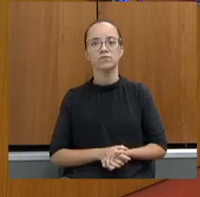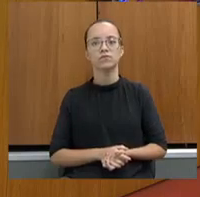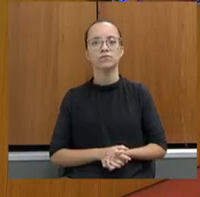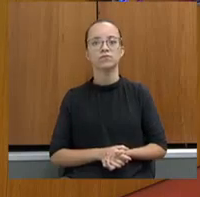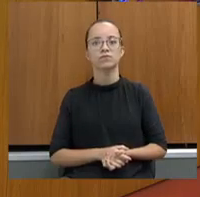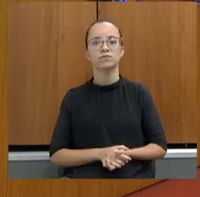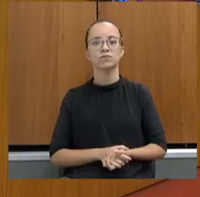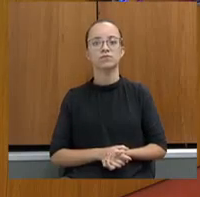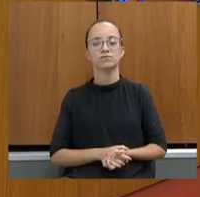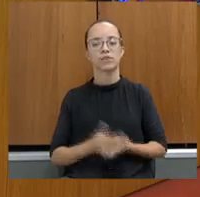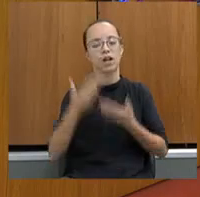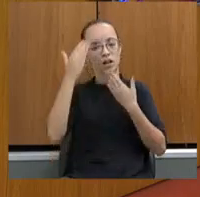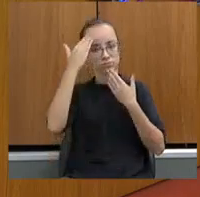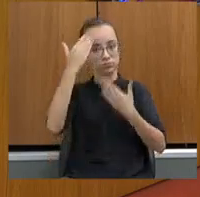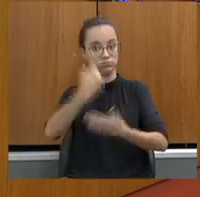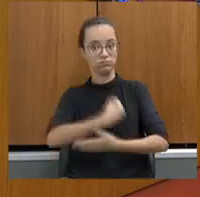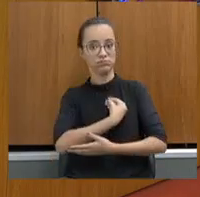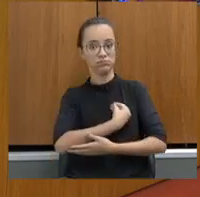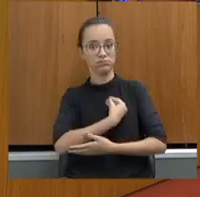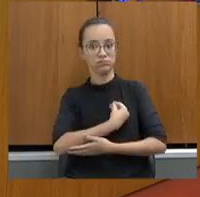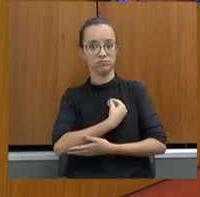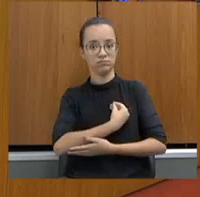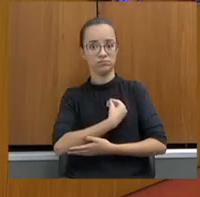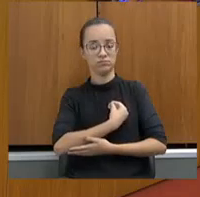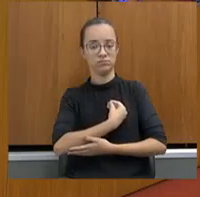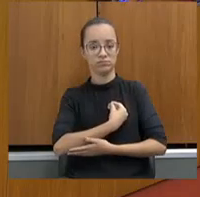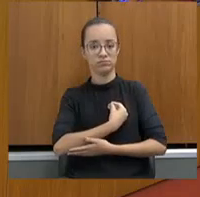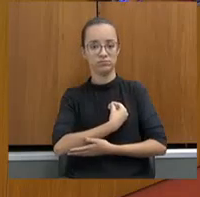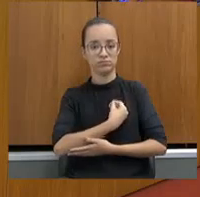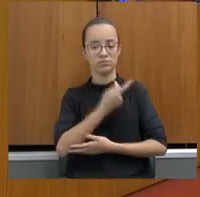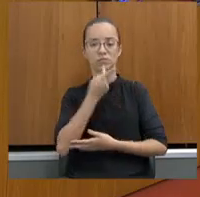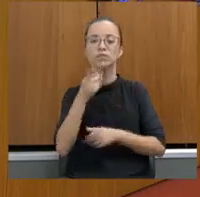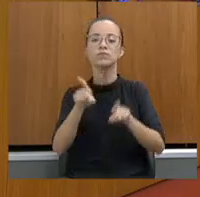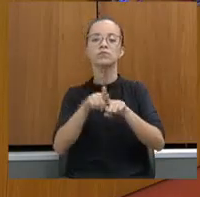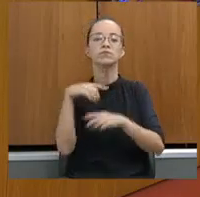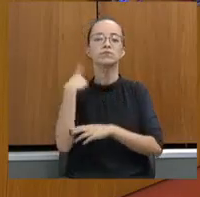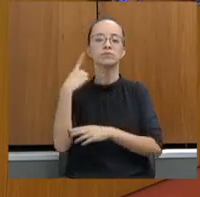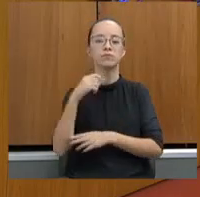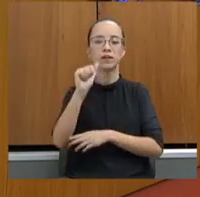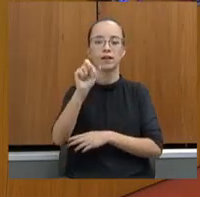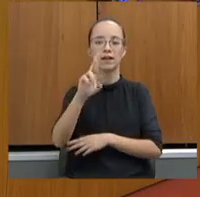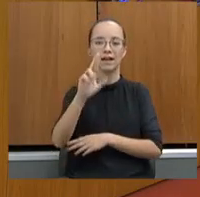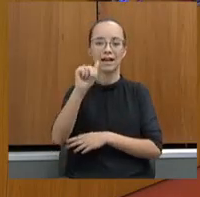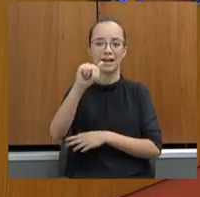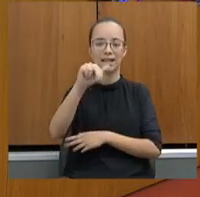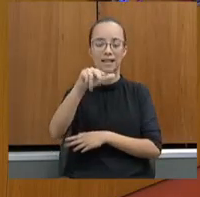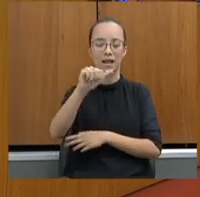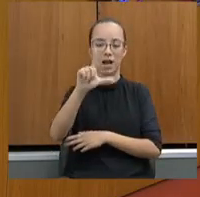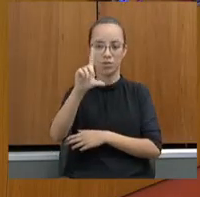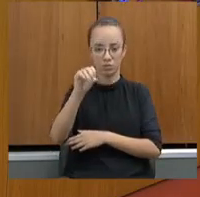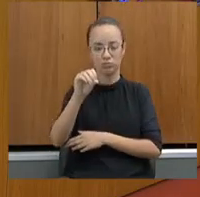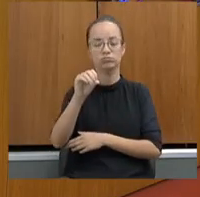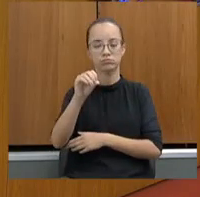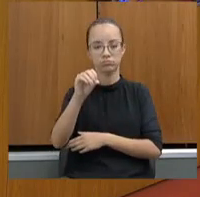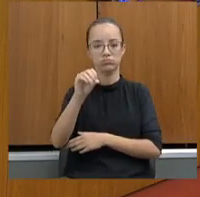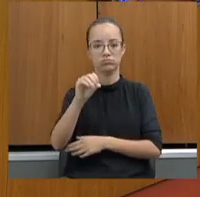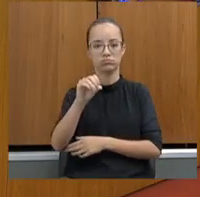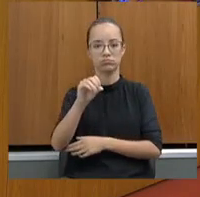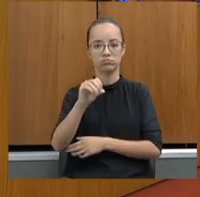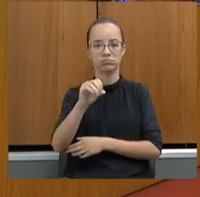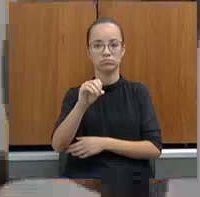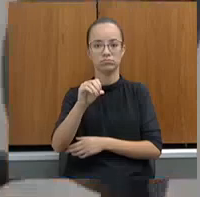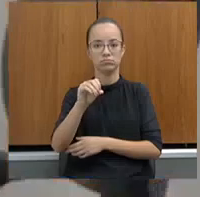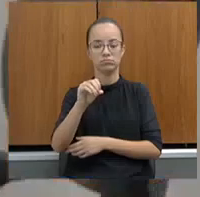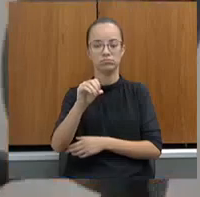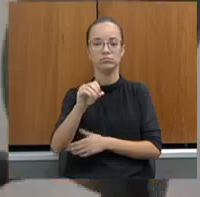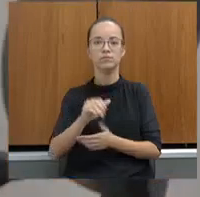Agradecemos a participação, a presidência regista, agradeço a presença também do colega deputado Arnaldo Silva, do nosso pontal do